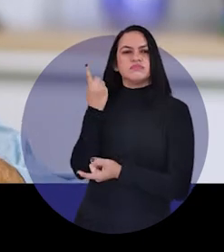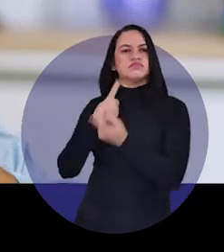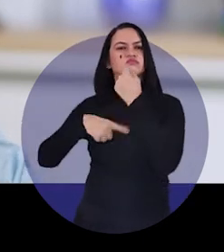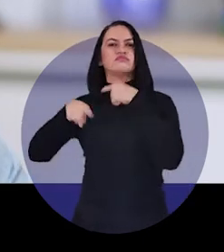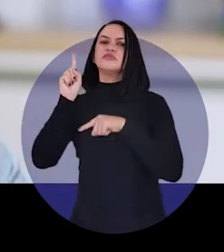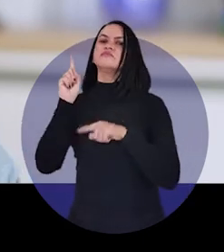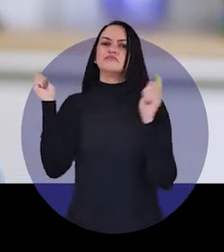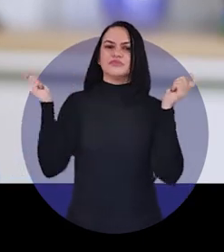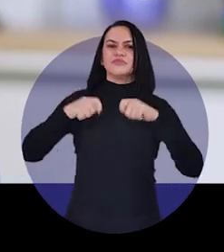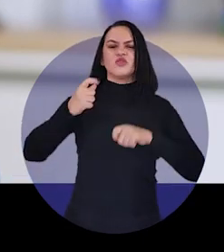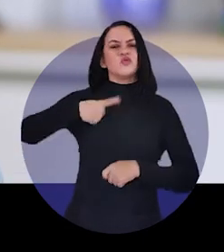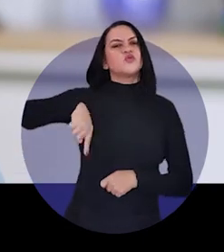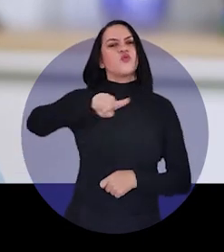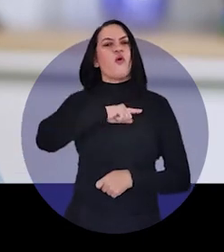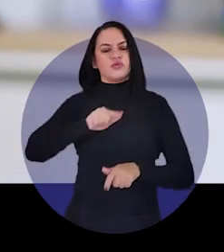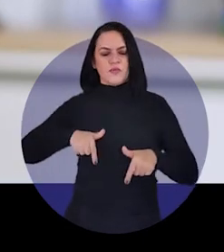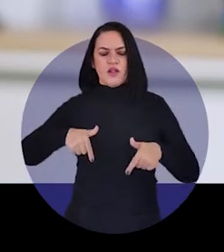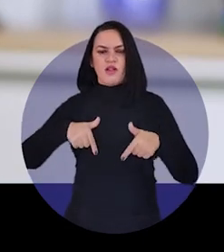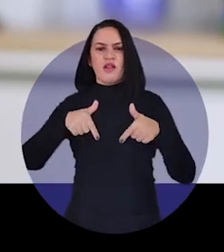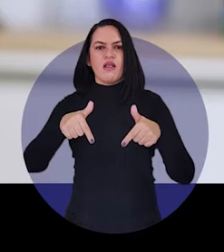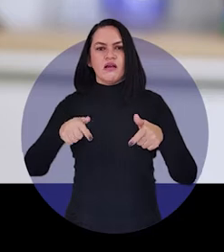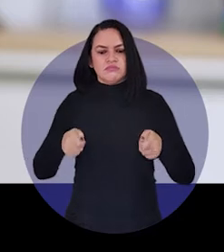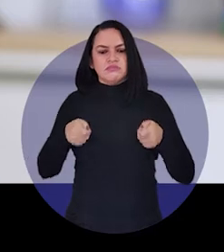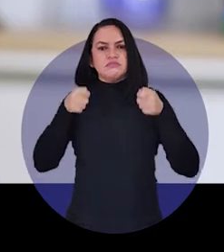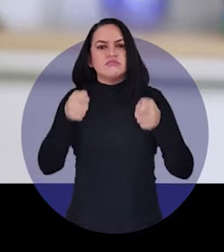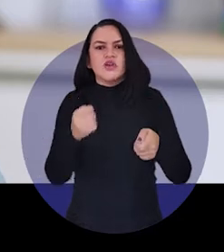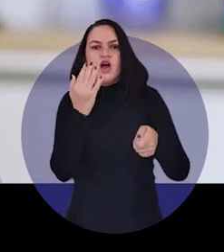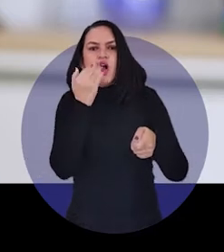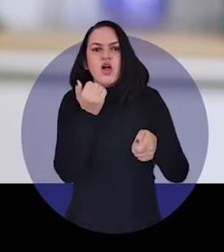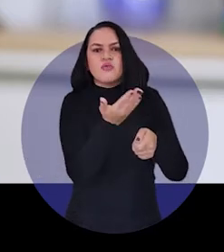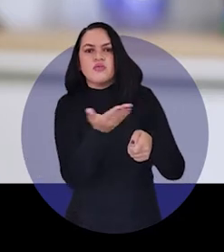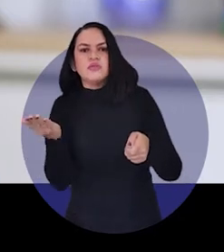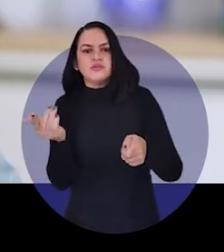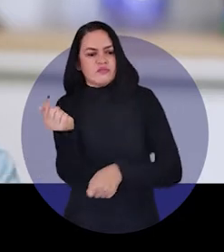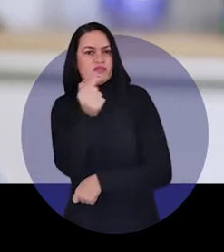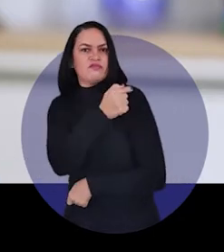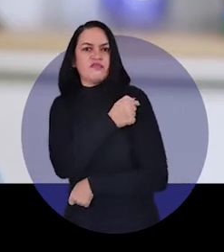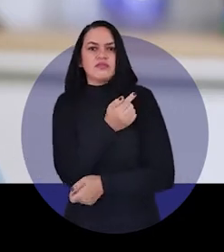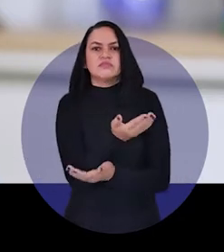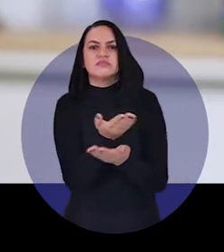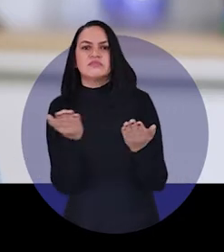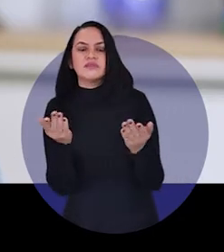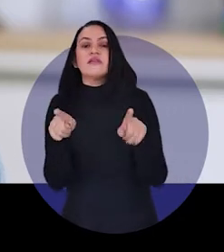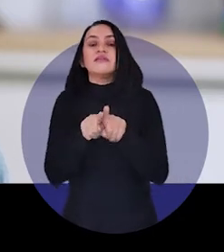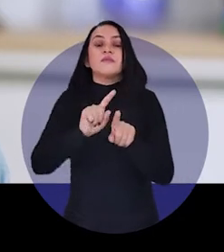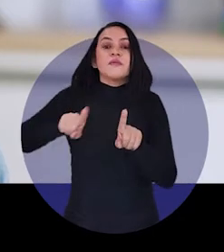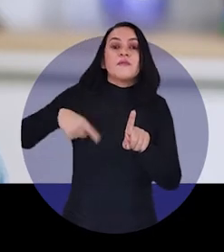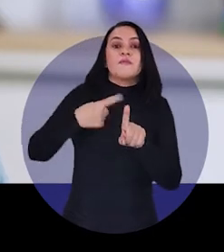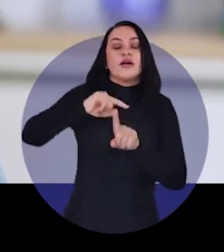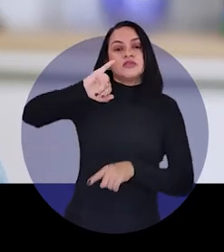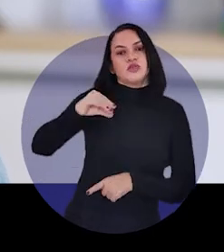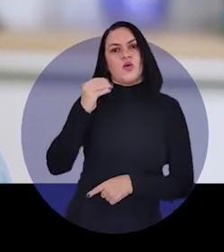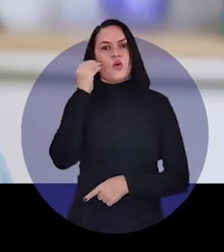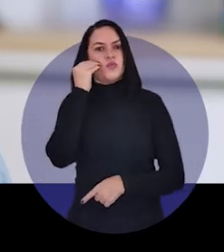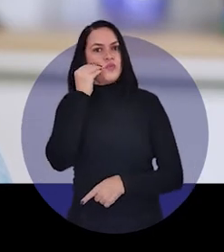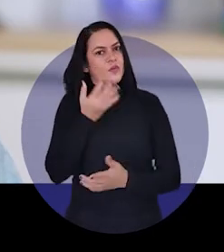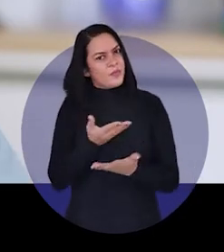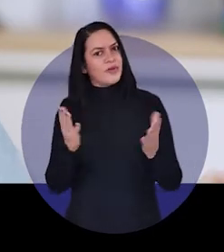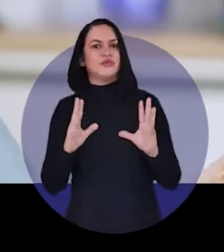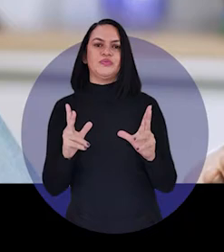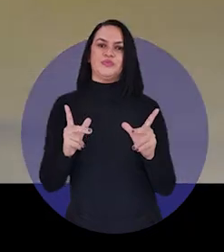Maranhão avançar. Nós lutamos para botar comida no prato, vacina no braço e por mais